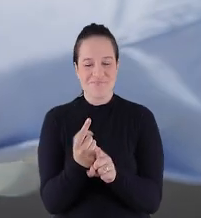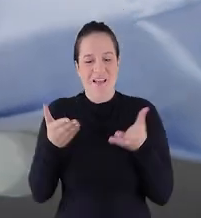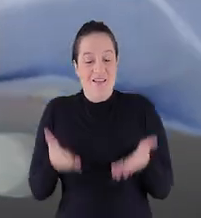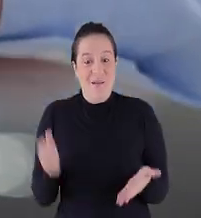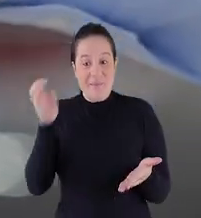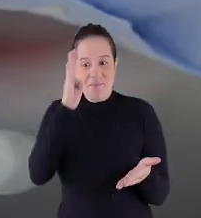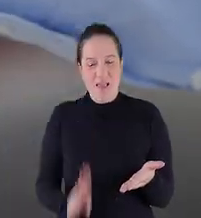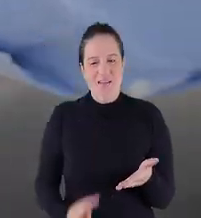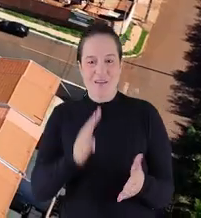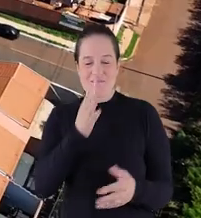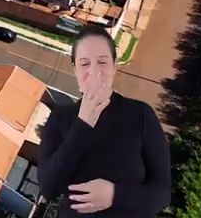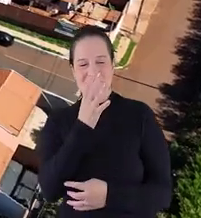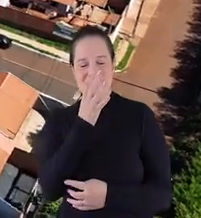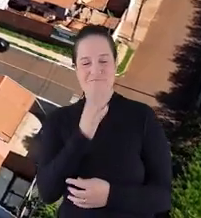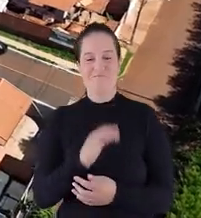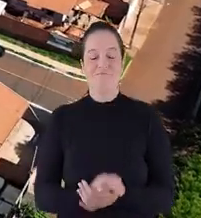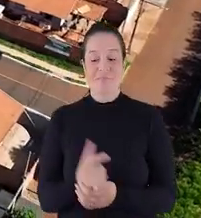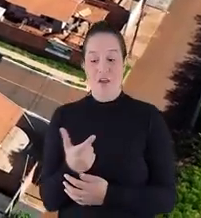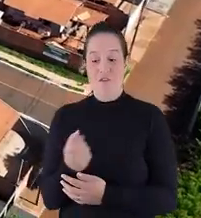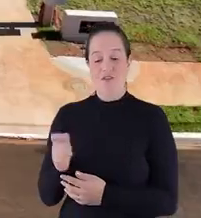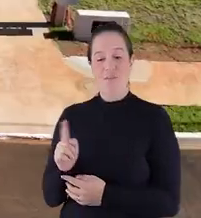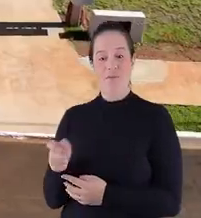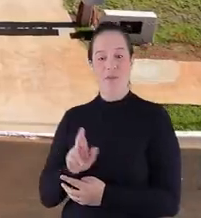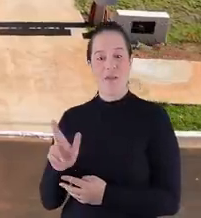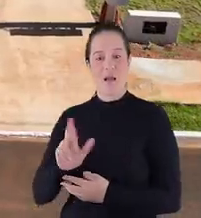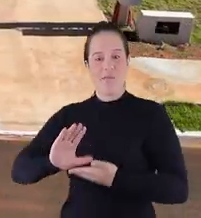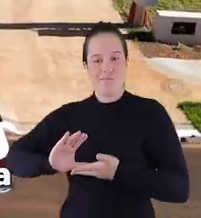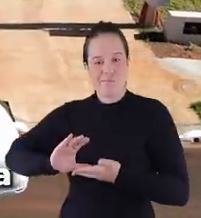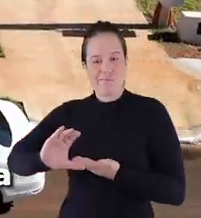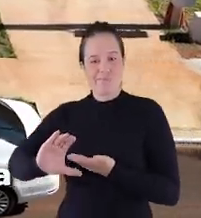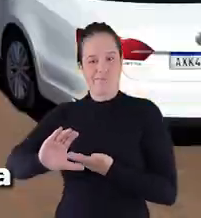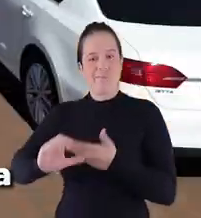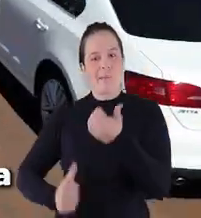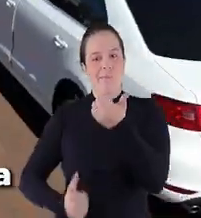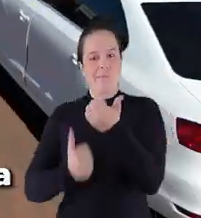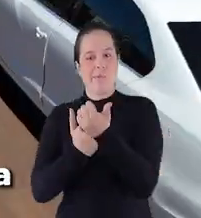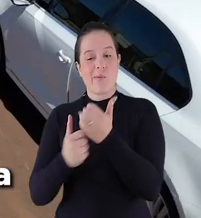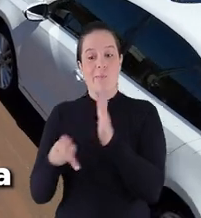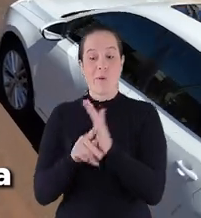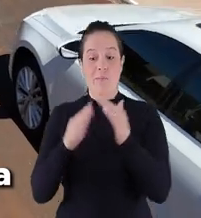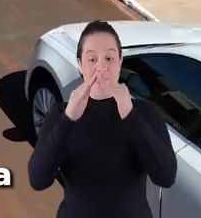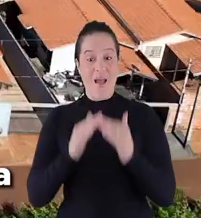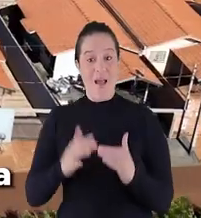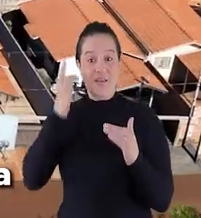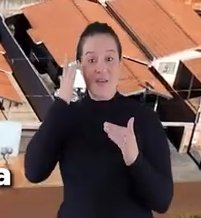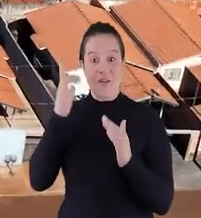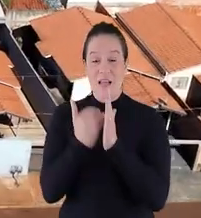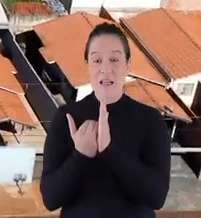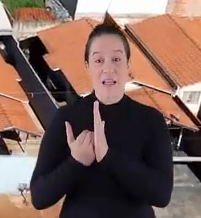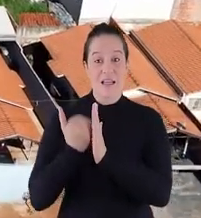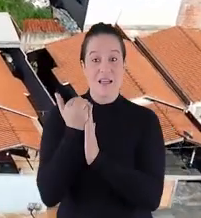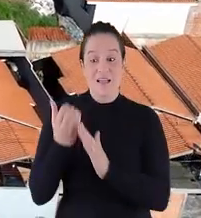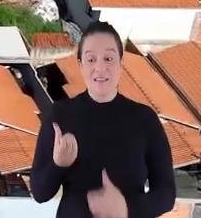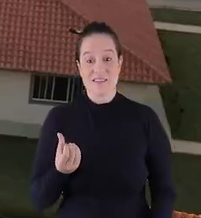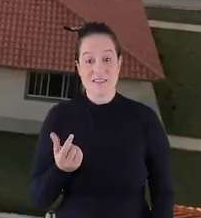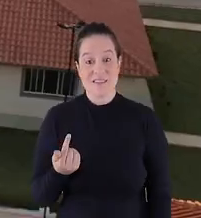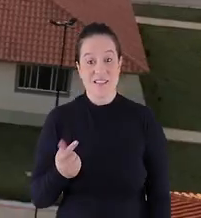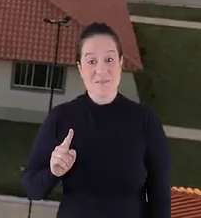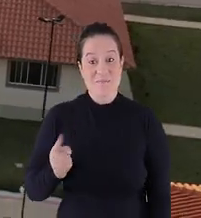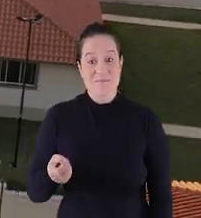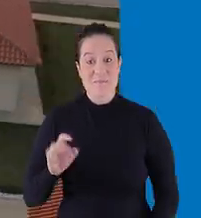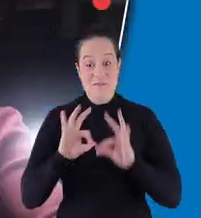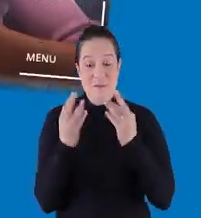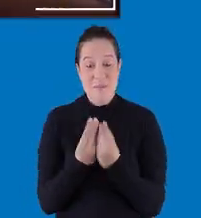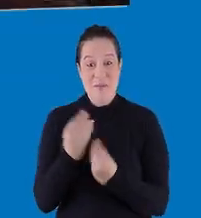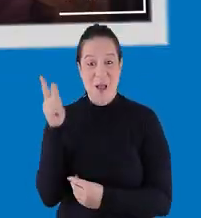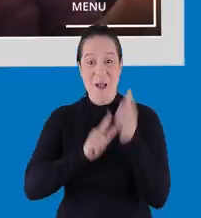Referência para o país. Com 20 mil reais de entrada pagos pelo Governo do Estado, o programa Casa Fácil Paraná ultrapassa a marca de 67 mil